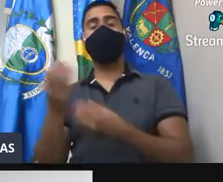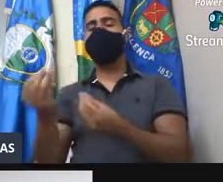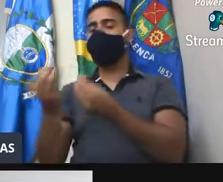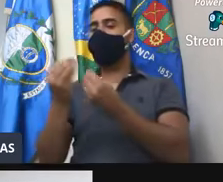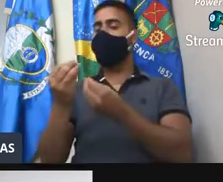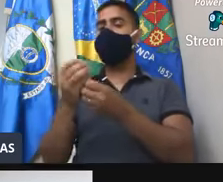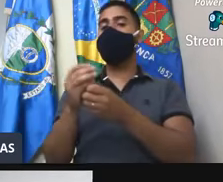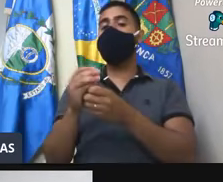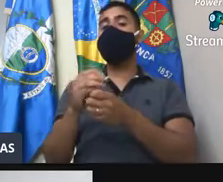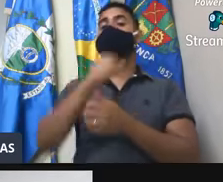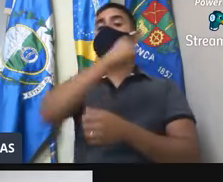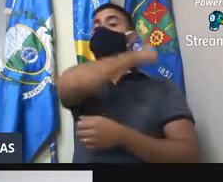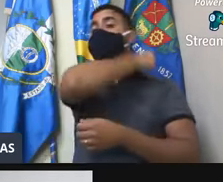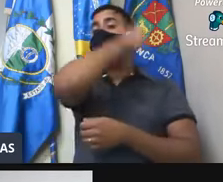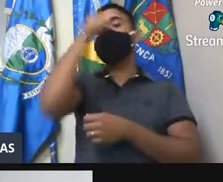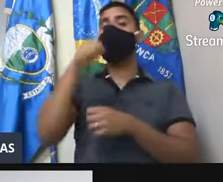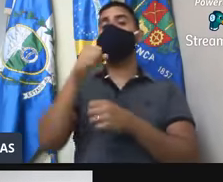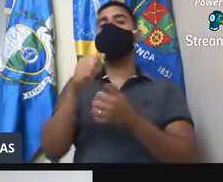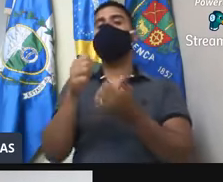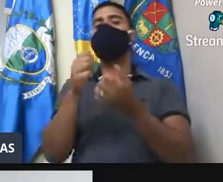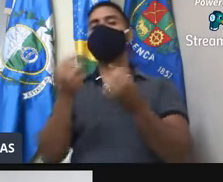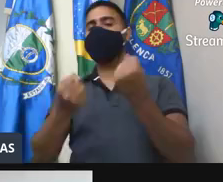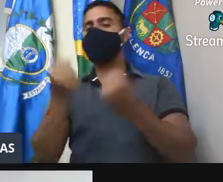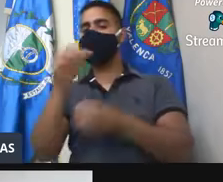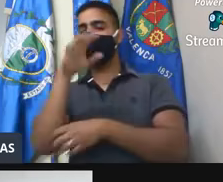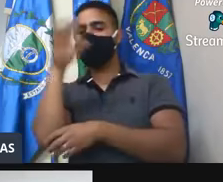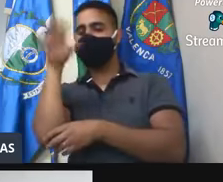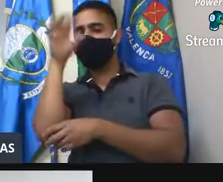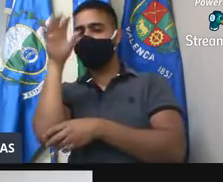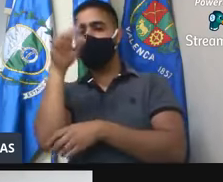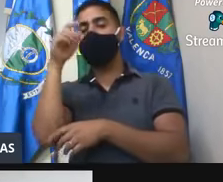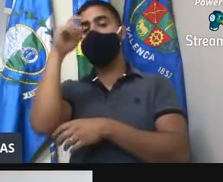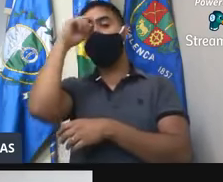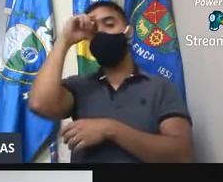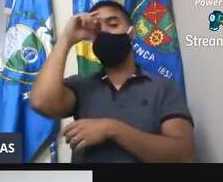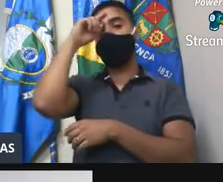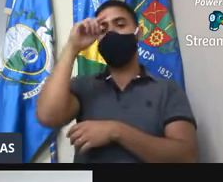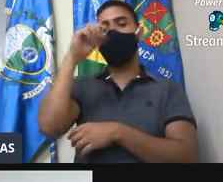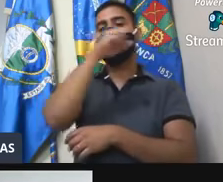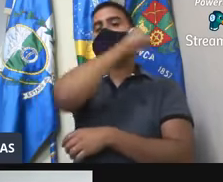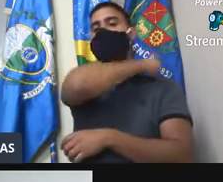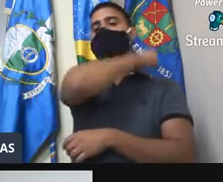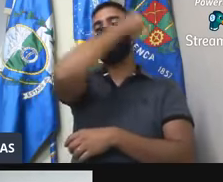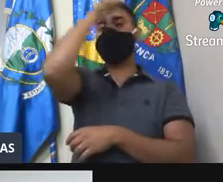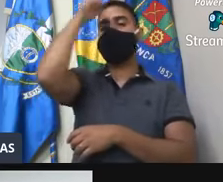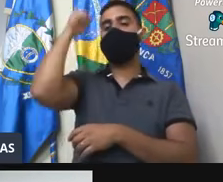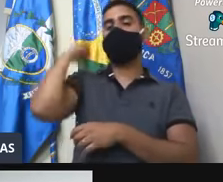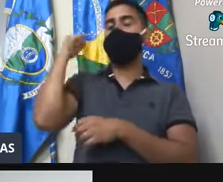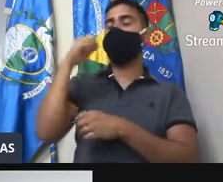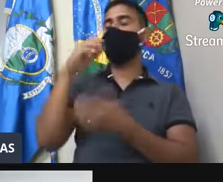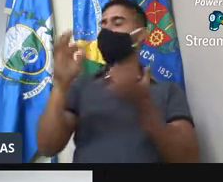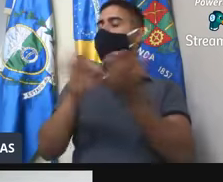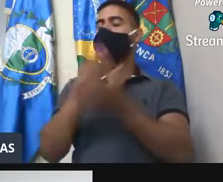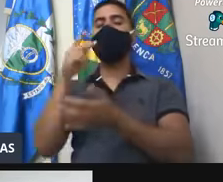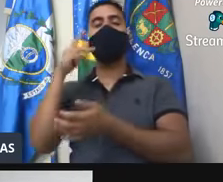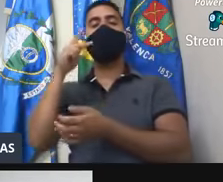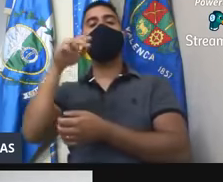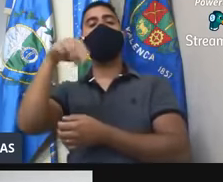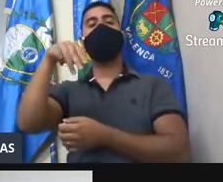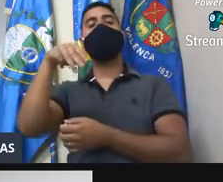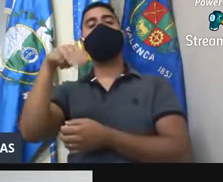atender o distrito de Santa Isabel, através da Associação Hospital Santa Isabel. Sala das sessões, seis de agosto, vereador